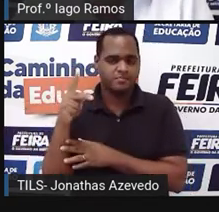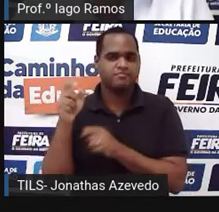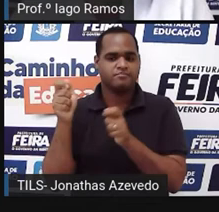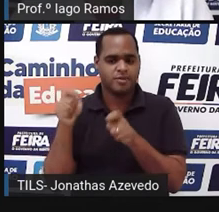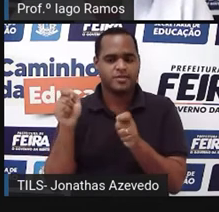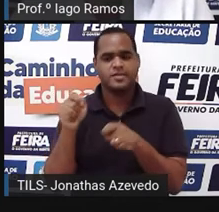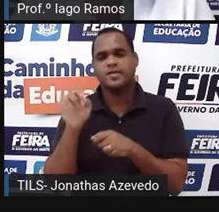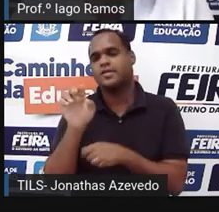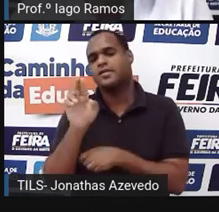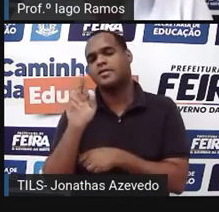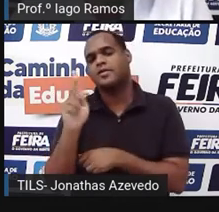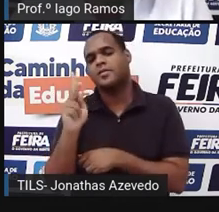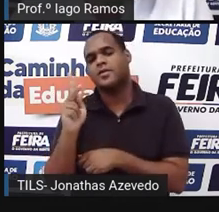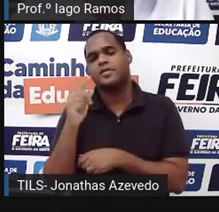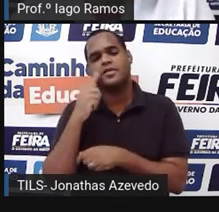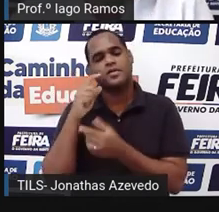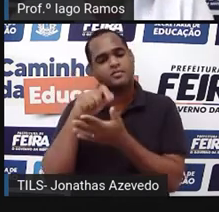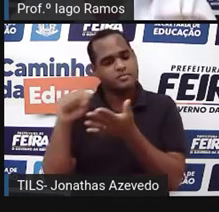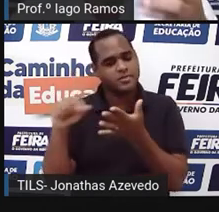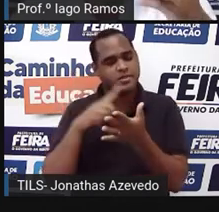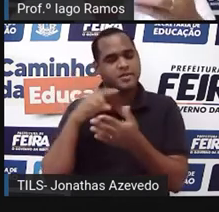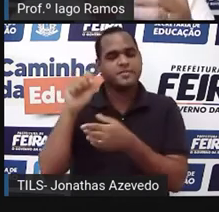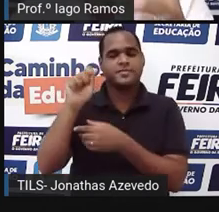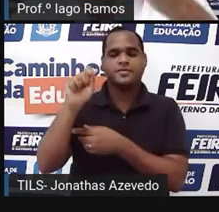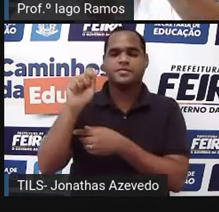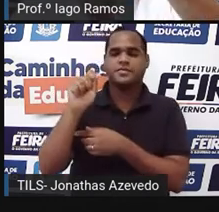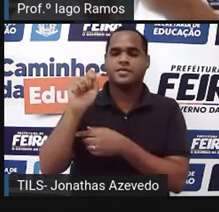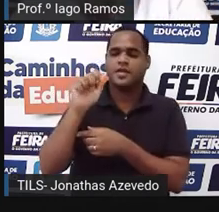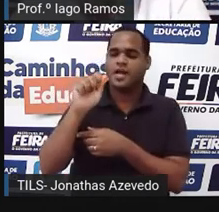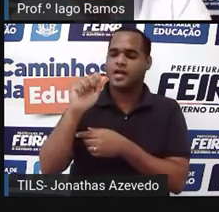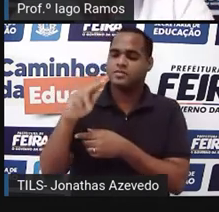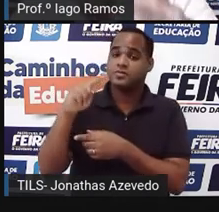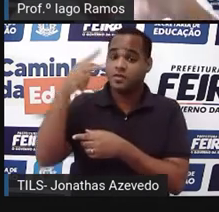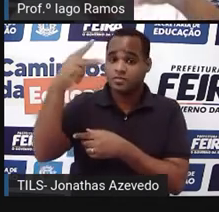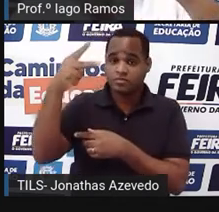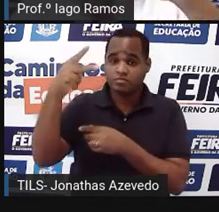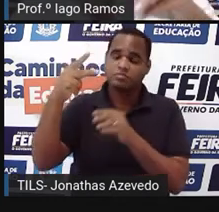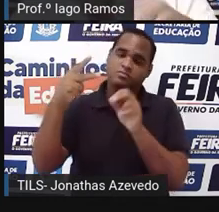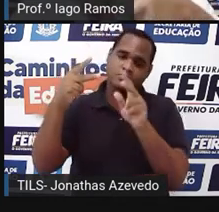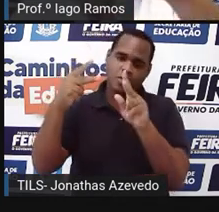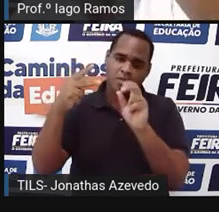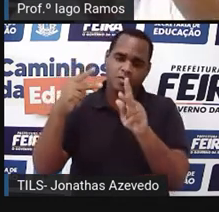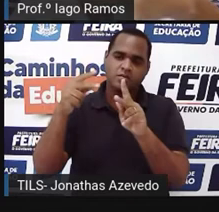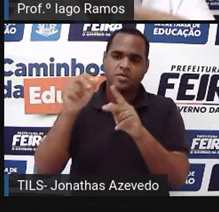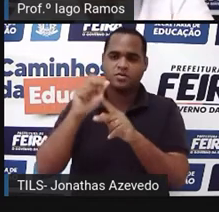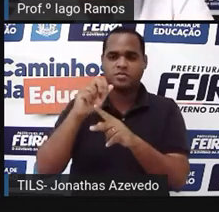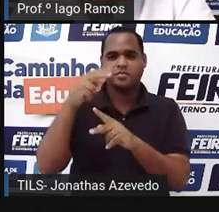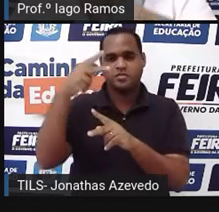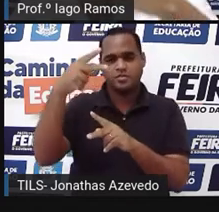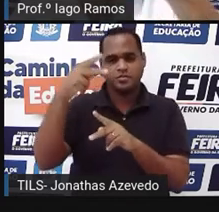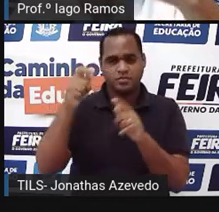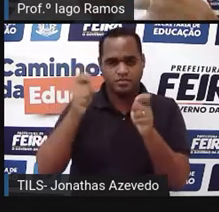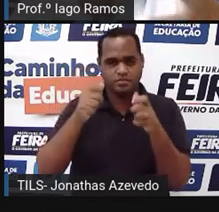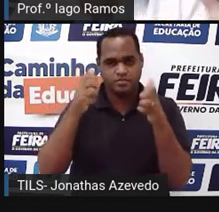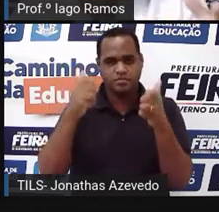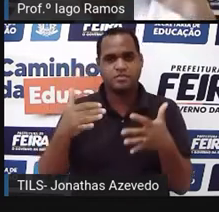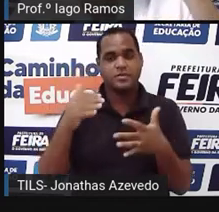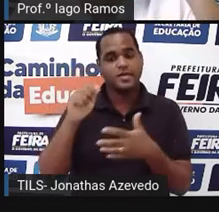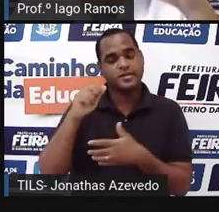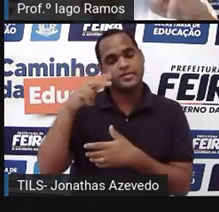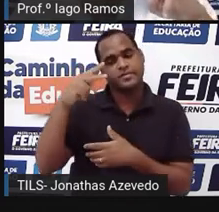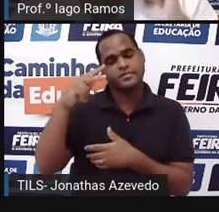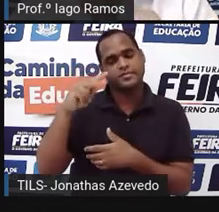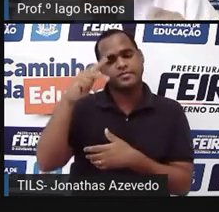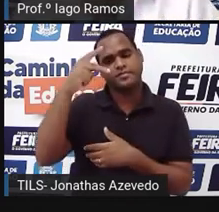a hipotenusa aqui ali, no caso, eu escrevi A, vai ficar A elevado ao quadrado, hipotenusa elevado ao quadrado, elevado ao